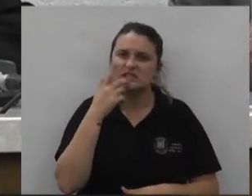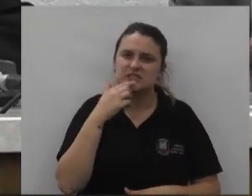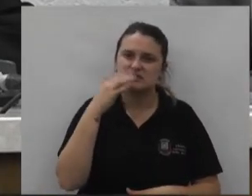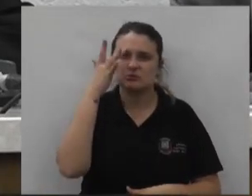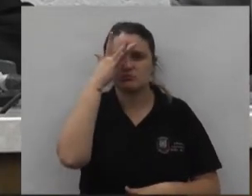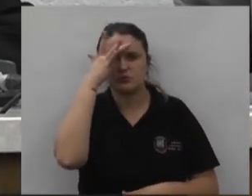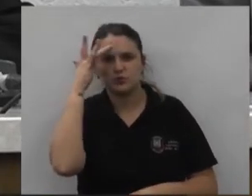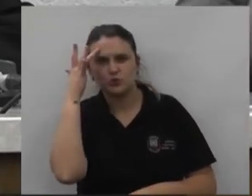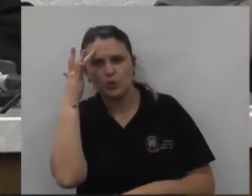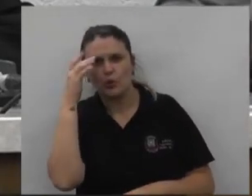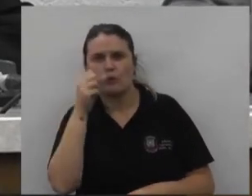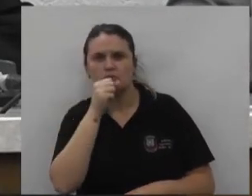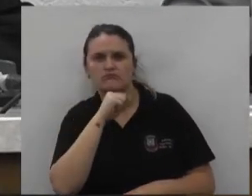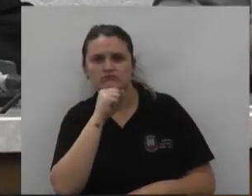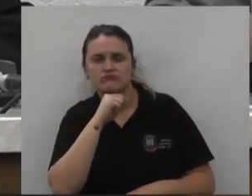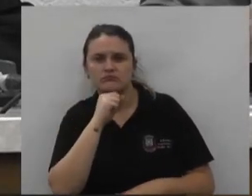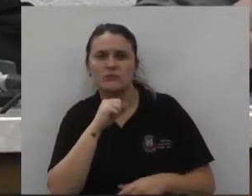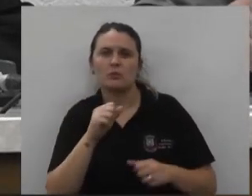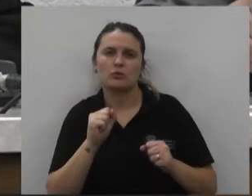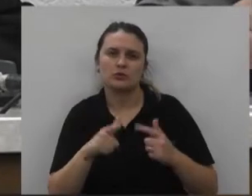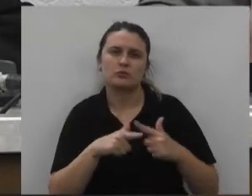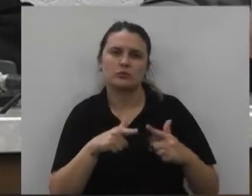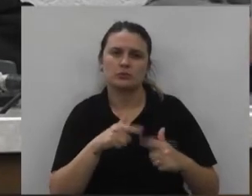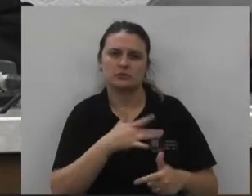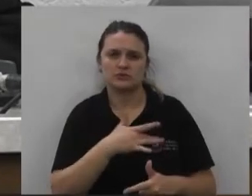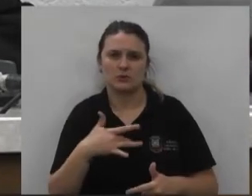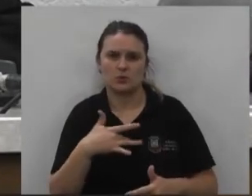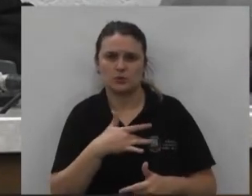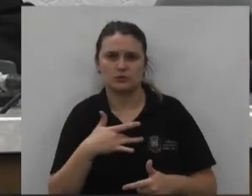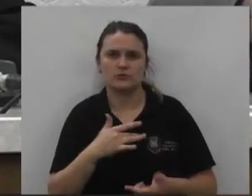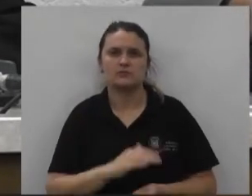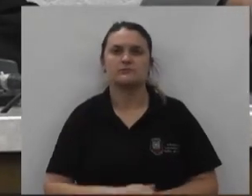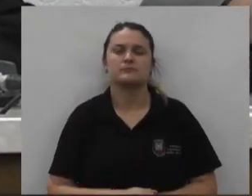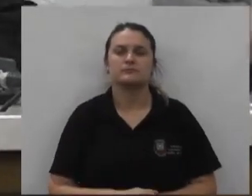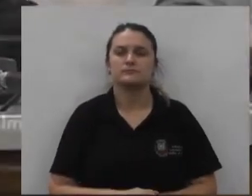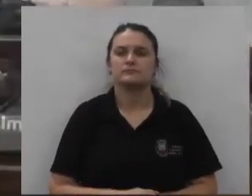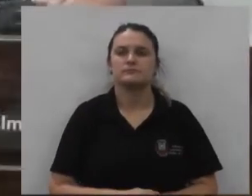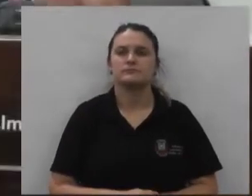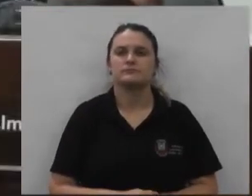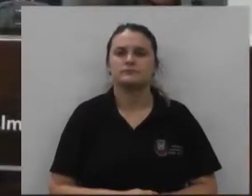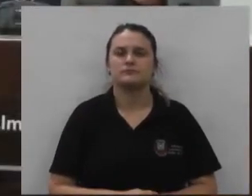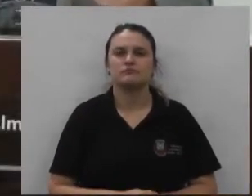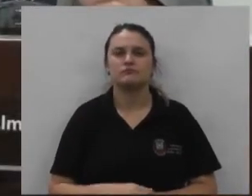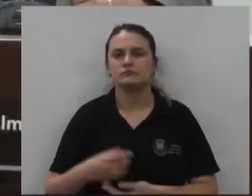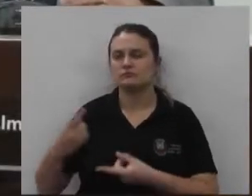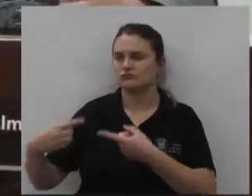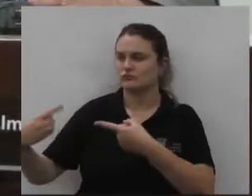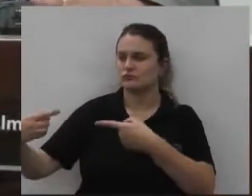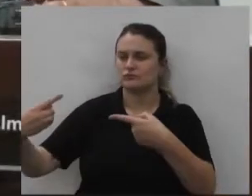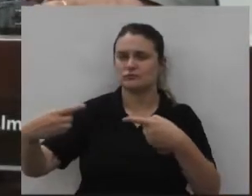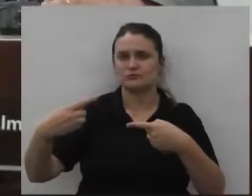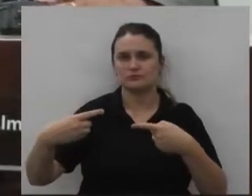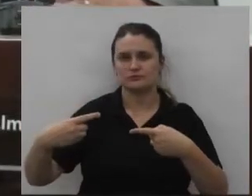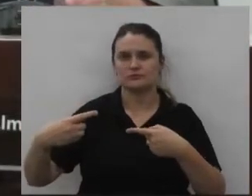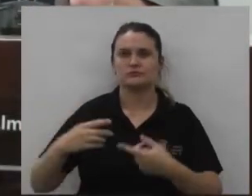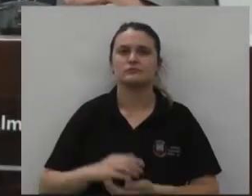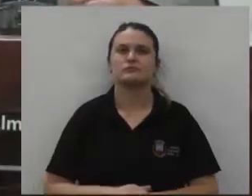vindo a causar um prejuízo e transtorno enorme às famílias em discussão